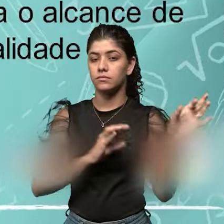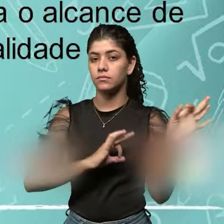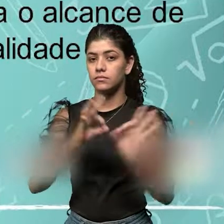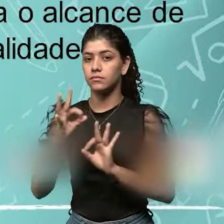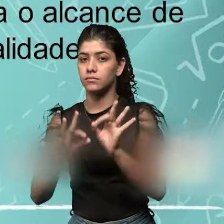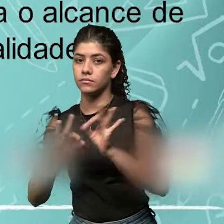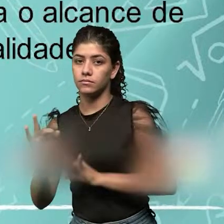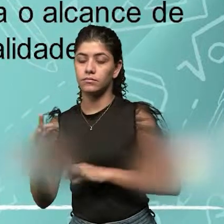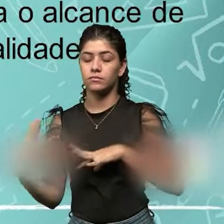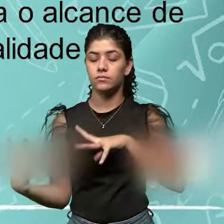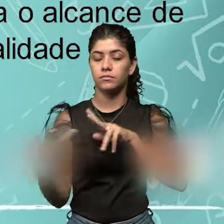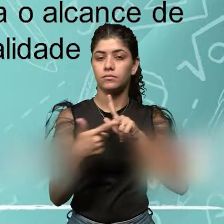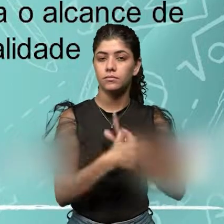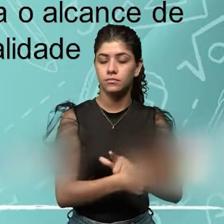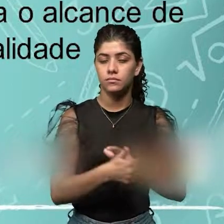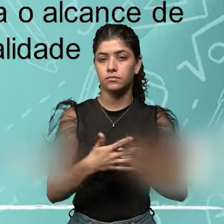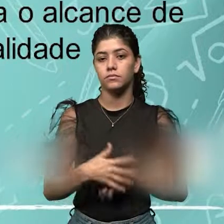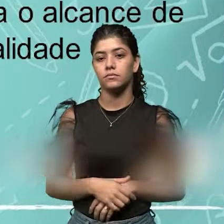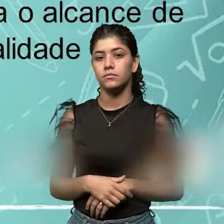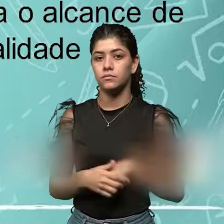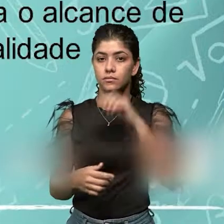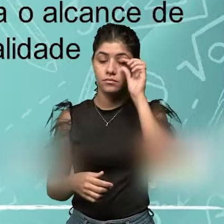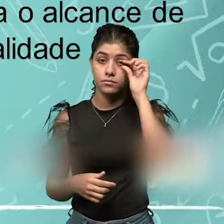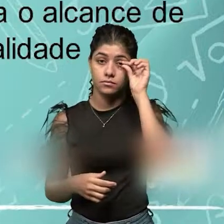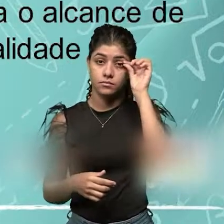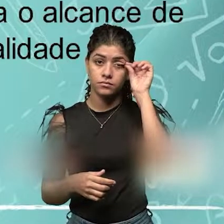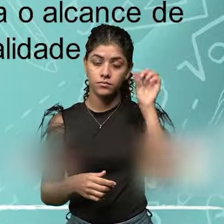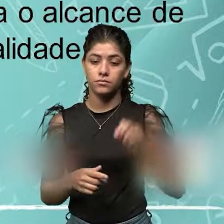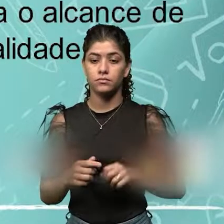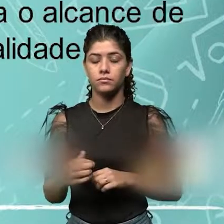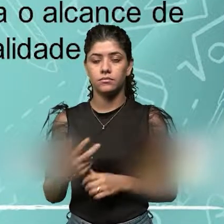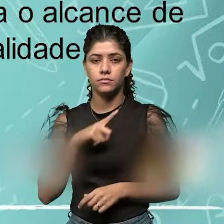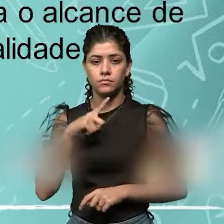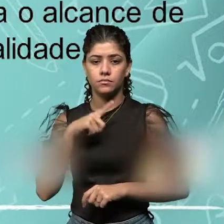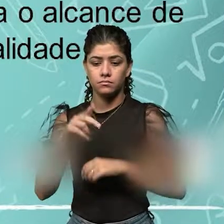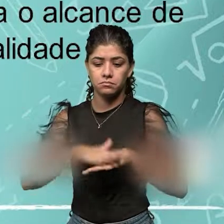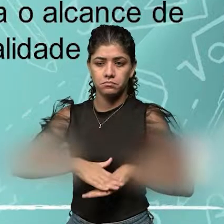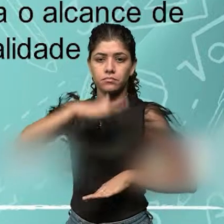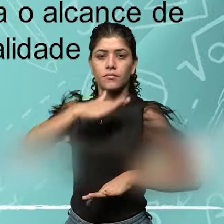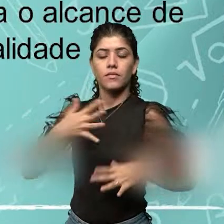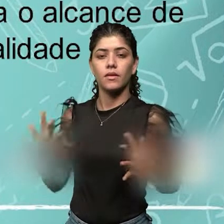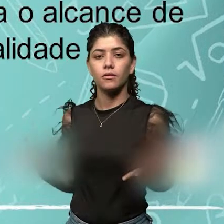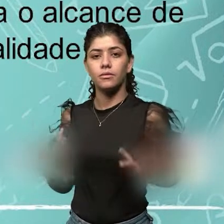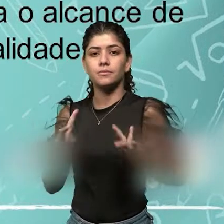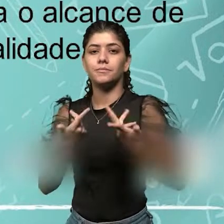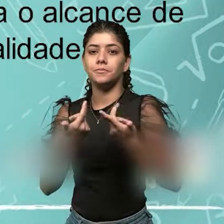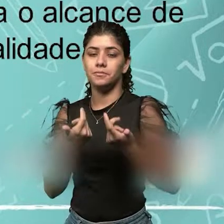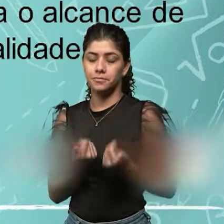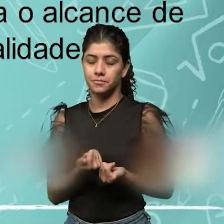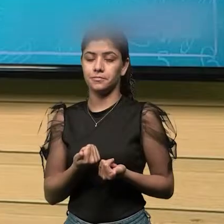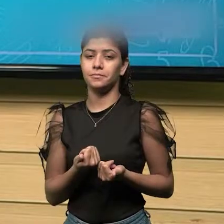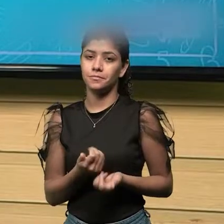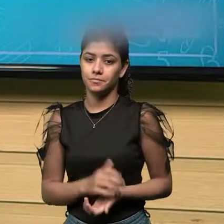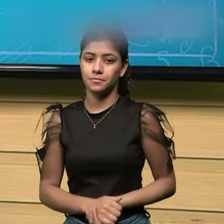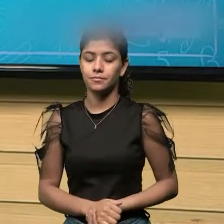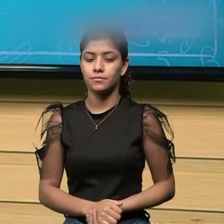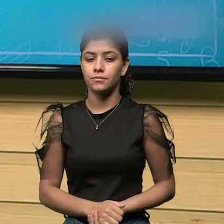nacionais e internacionais para alcance de altos níveis de qualidade metrológica.